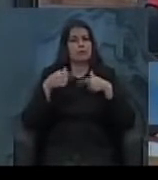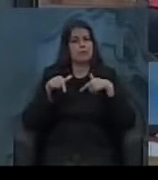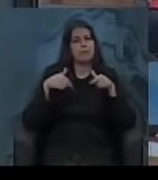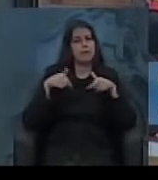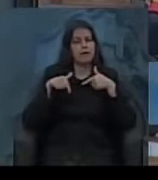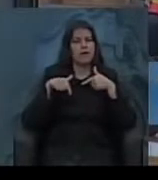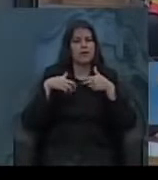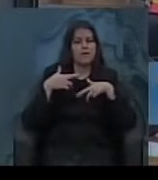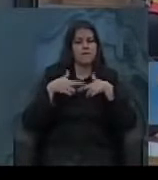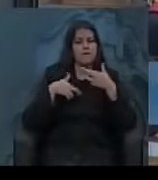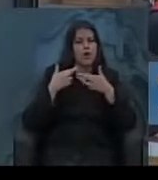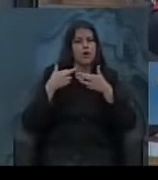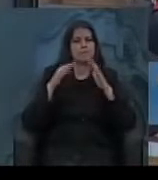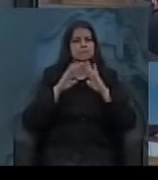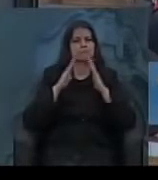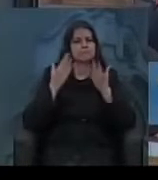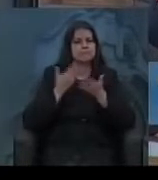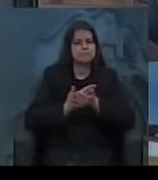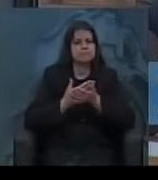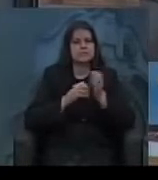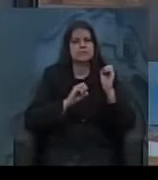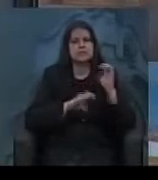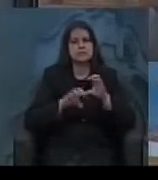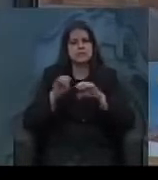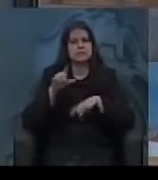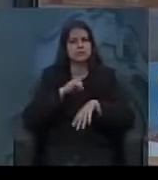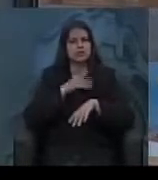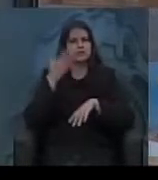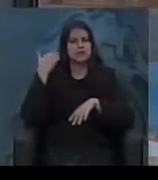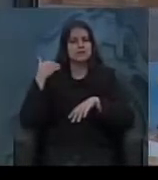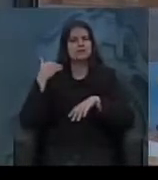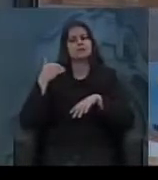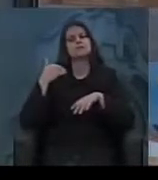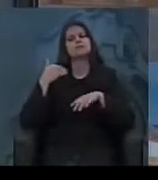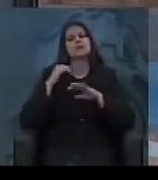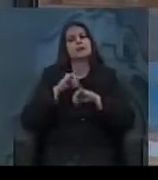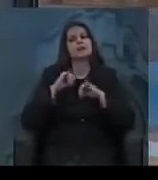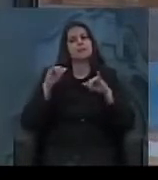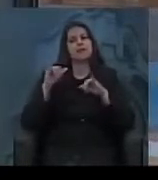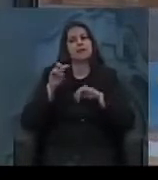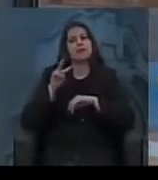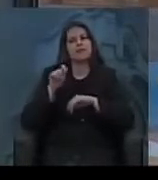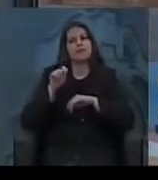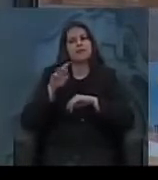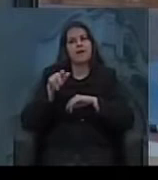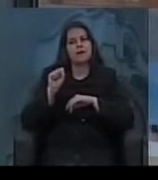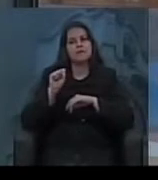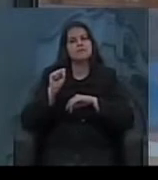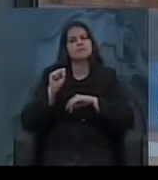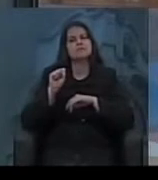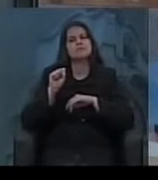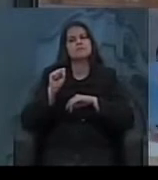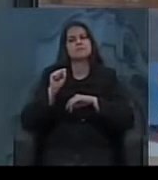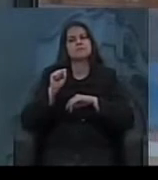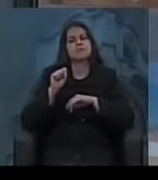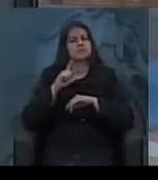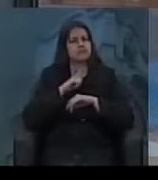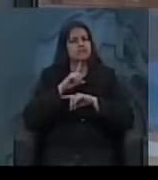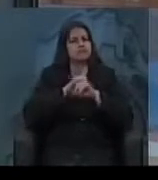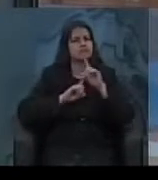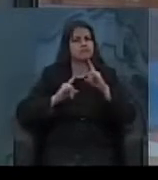de uma reforma do ensino. Havia na plataforma de campanha do Vargas, enquanto da Aliança Liberal, a questão de